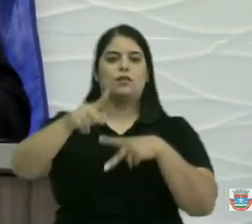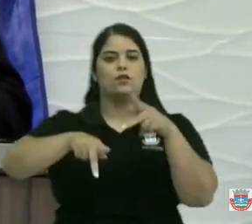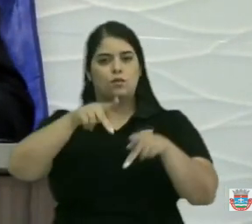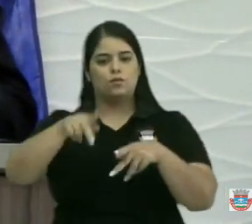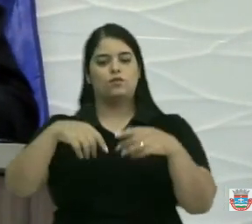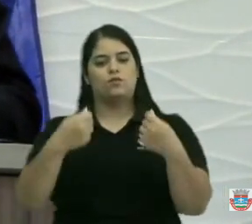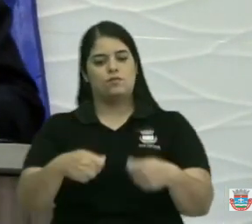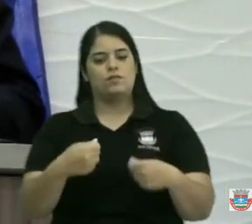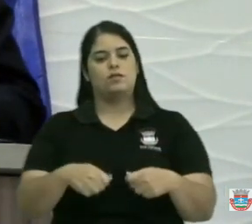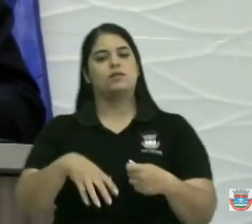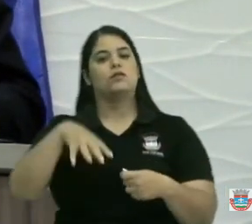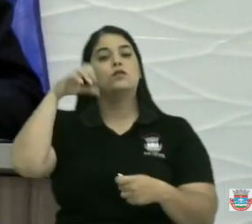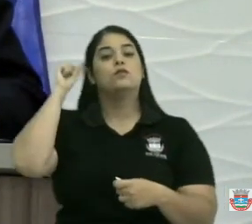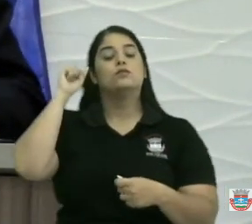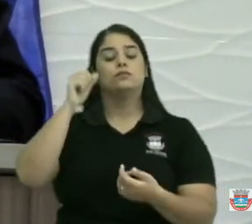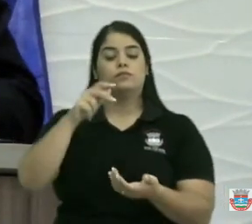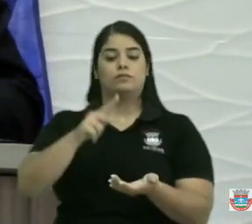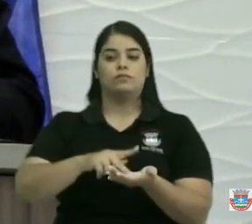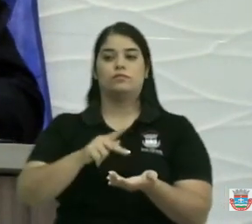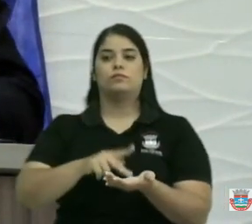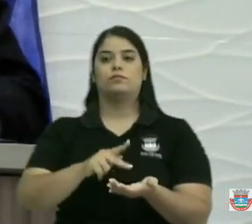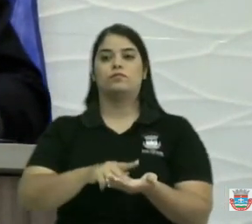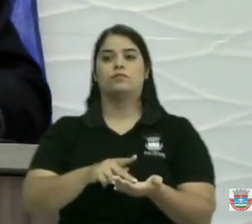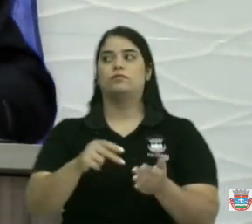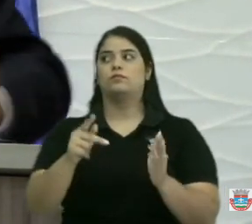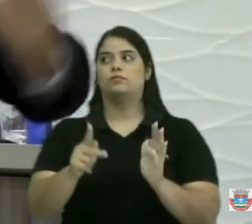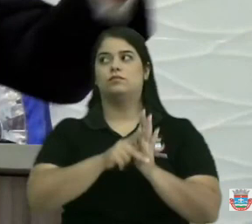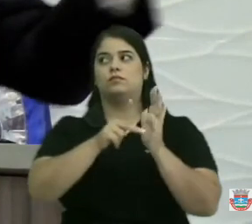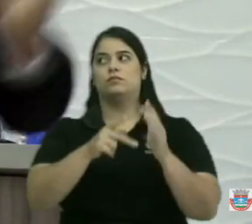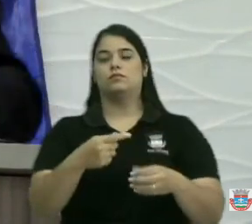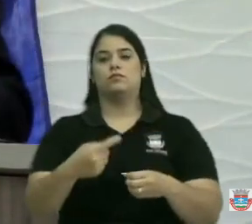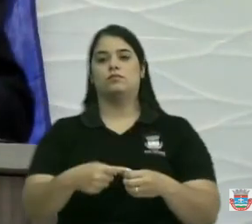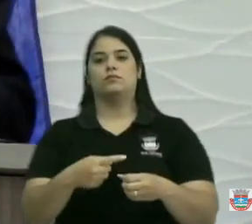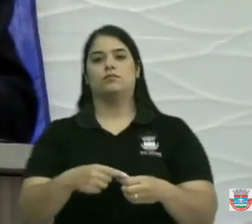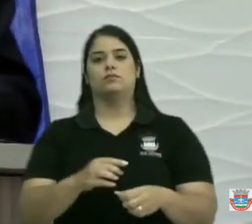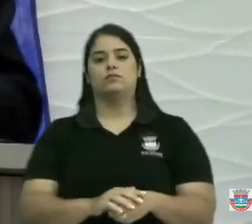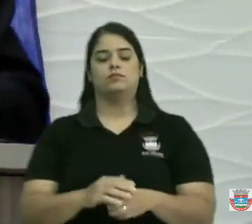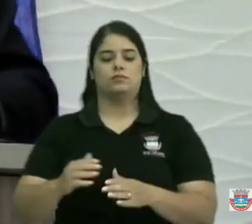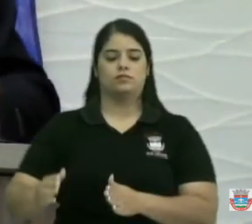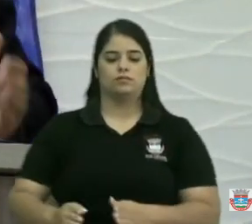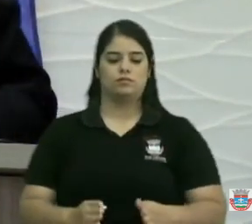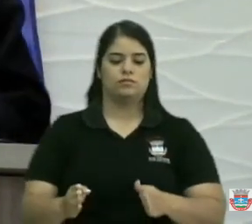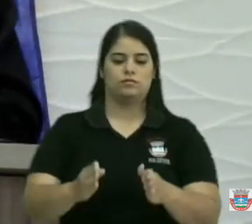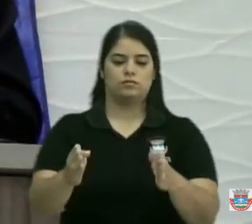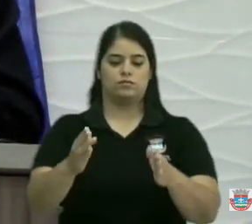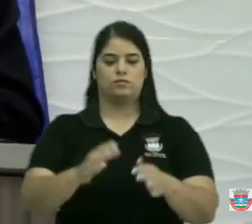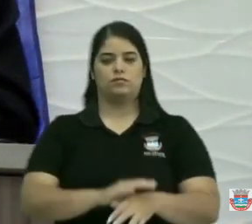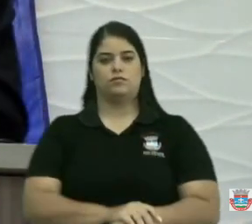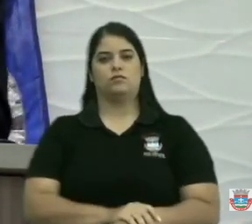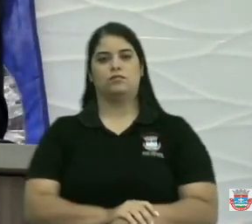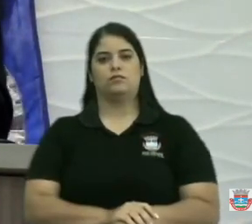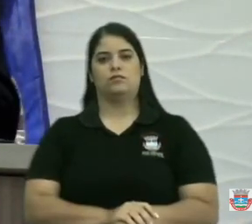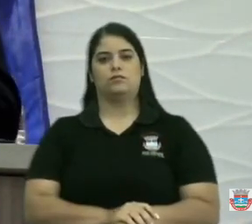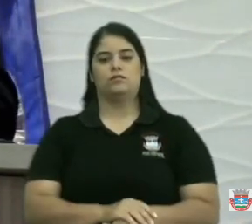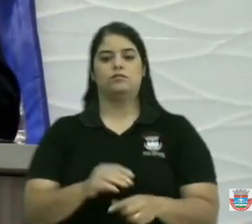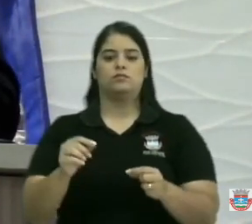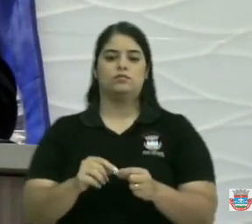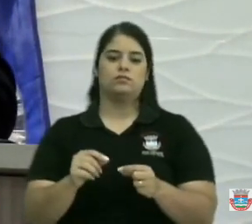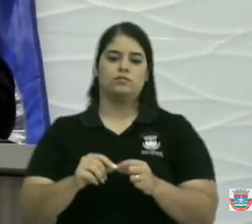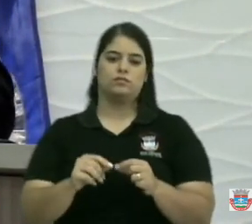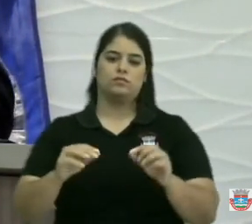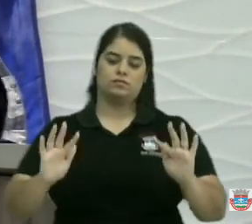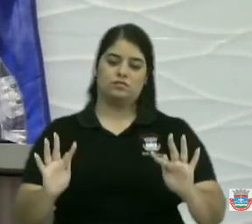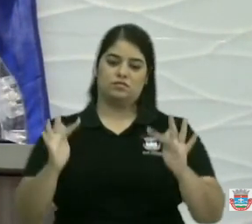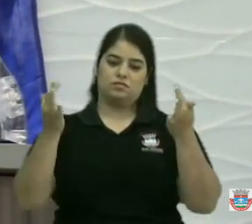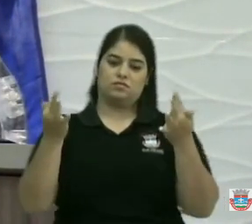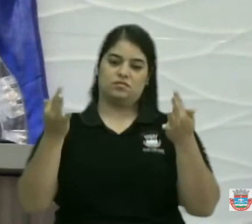verdade e as coisas que a gente está fazendo pelo próprio município. A estrada, aqui, fizeram uma festa na rede